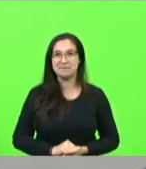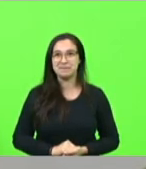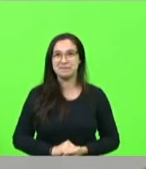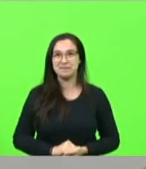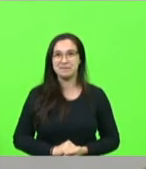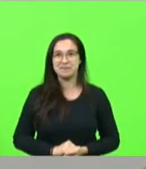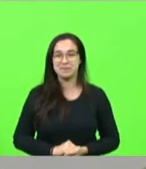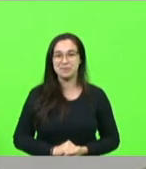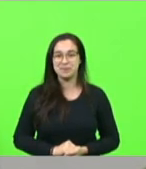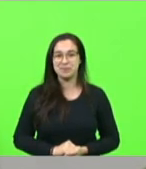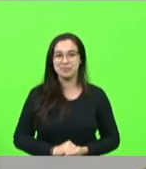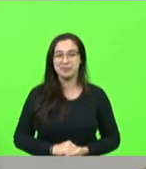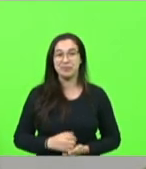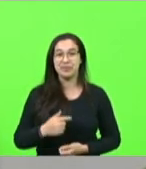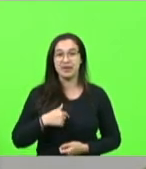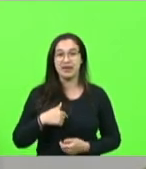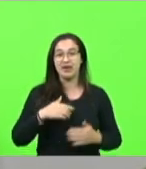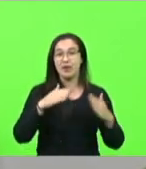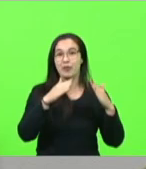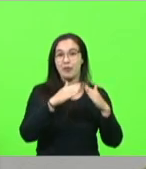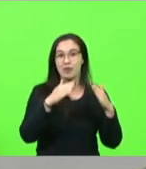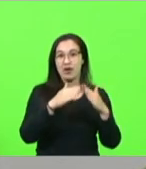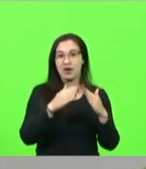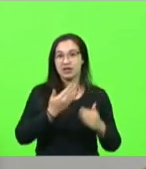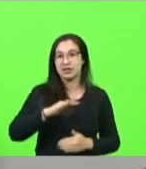eu moro no Morro da Queimada,